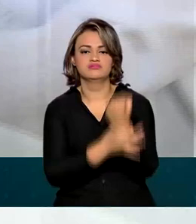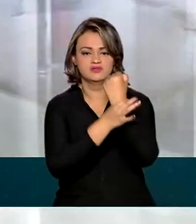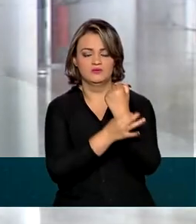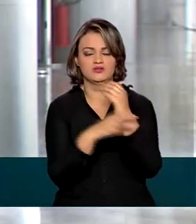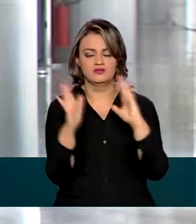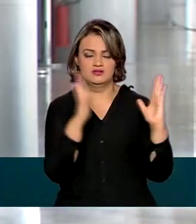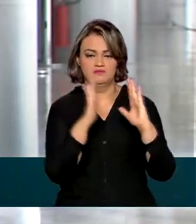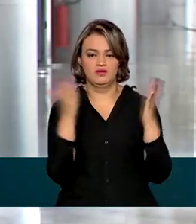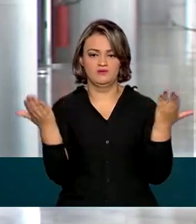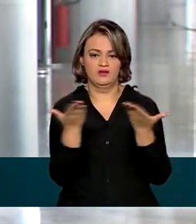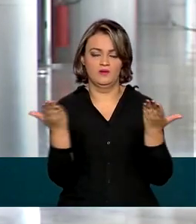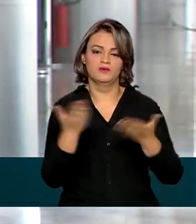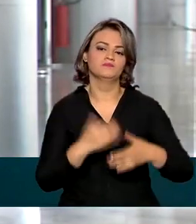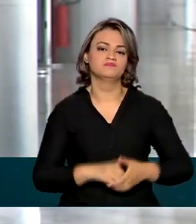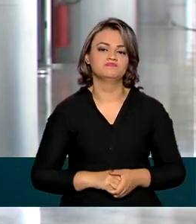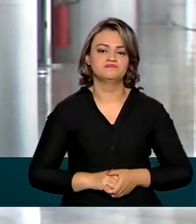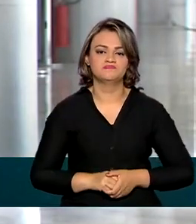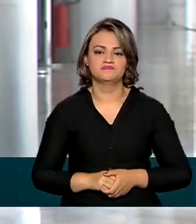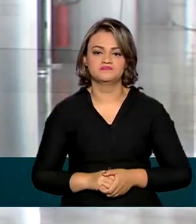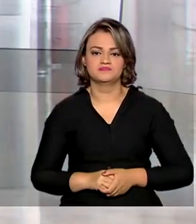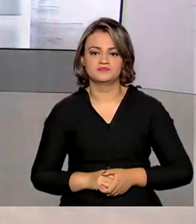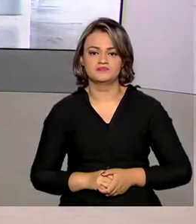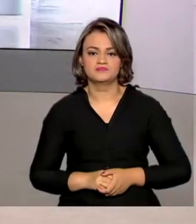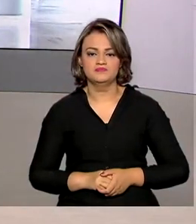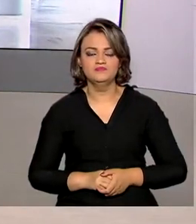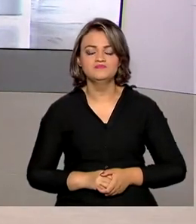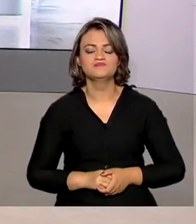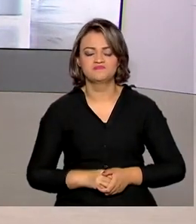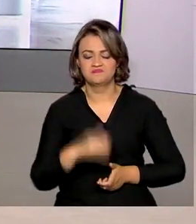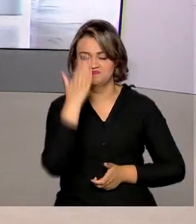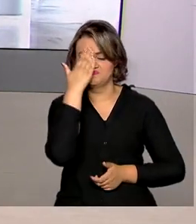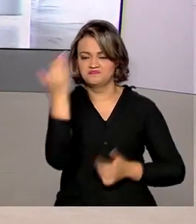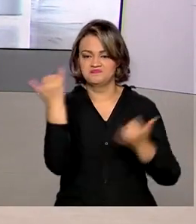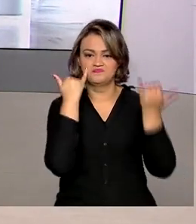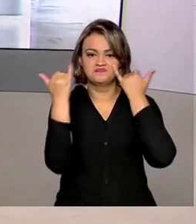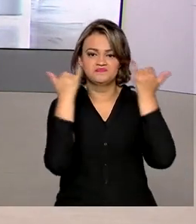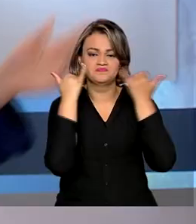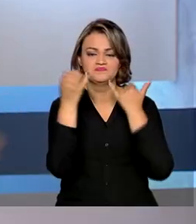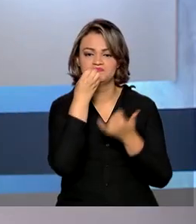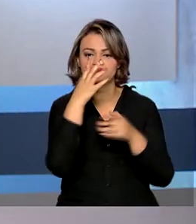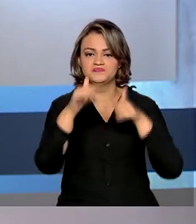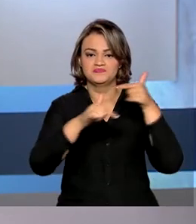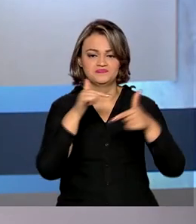nesse período de pandemia, Daniele. Obrigada, Márcia, pelas suas informações ao vivo. Bom trabalho pra você!